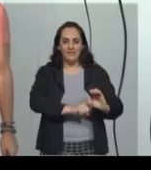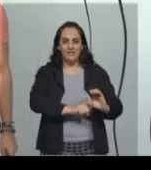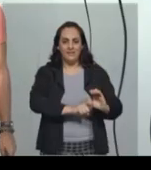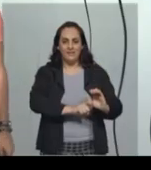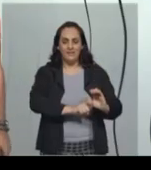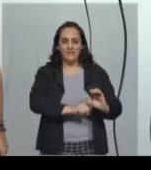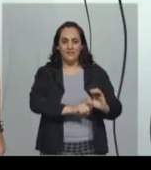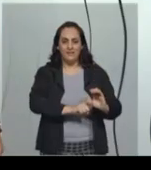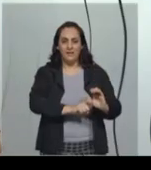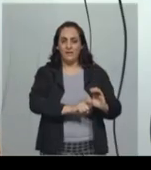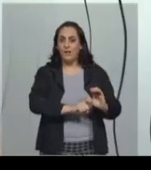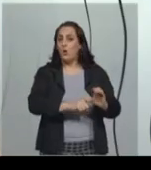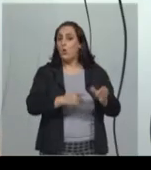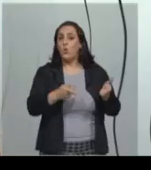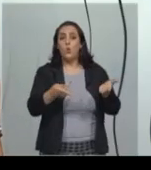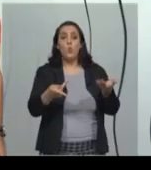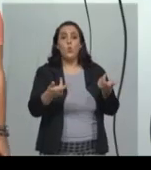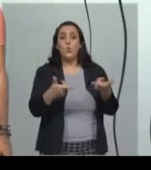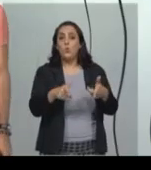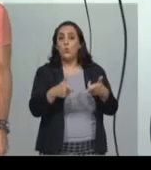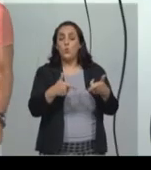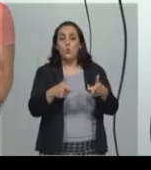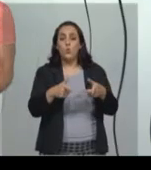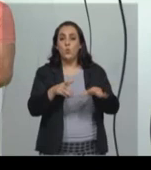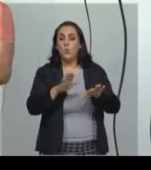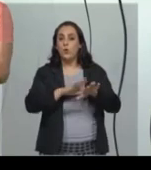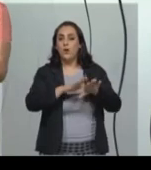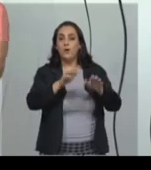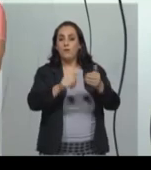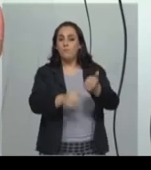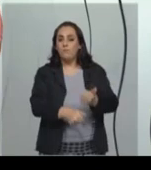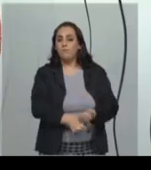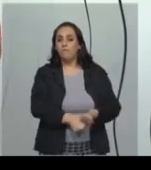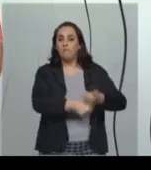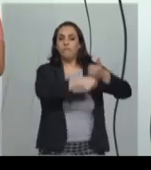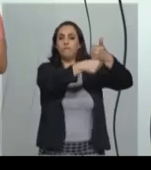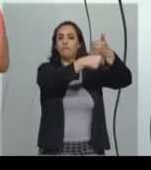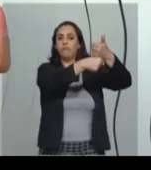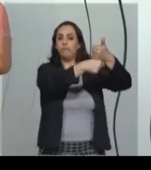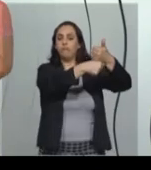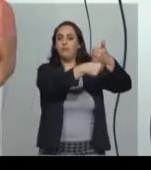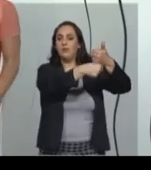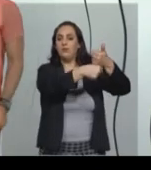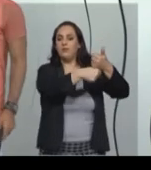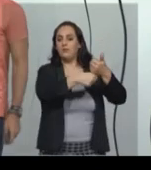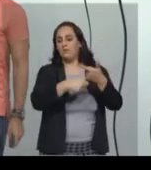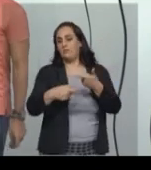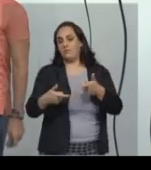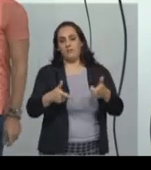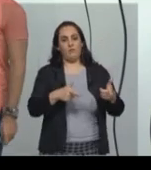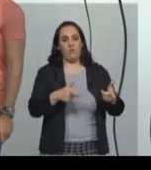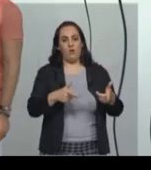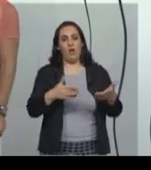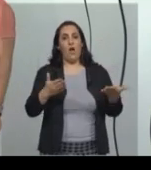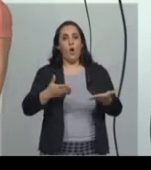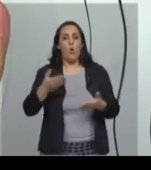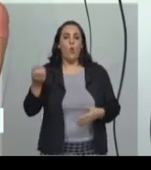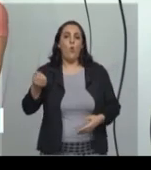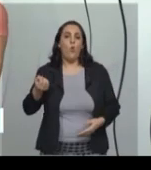subordinada a um distrito-sede e passa a compor um novo município.